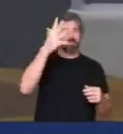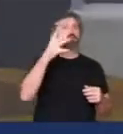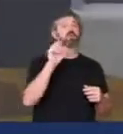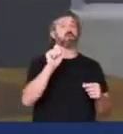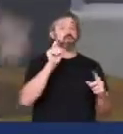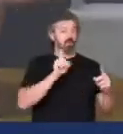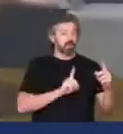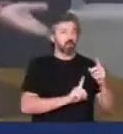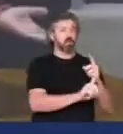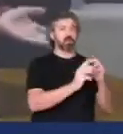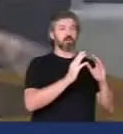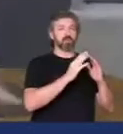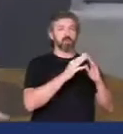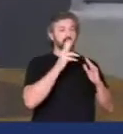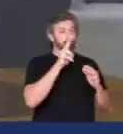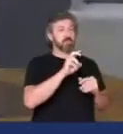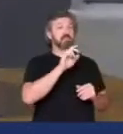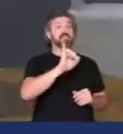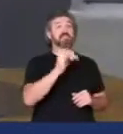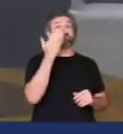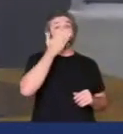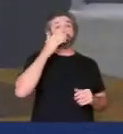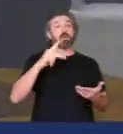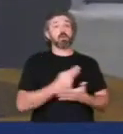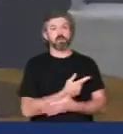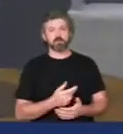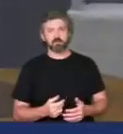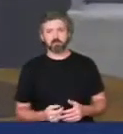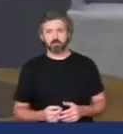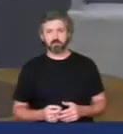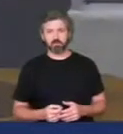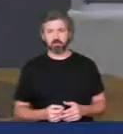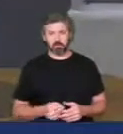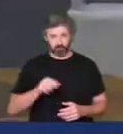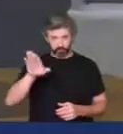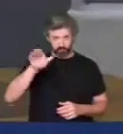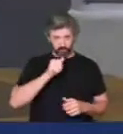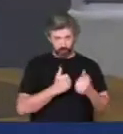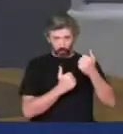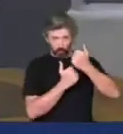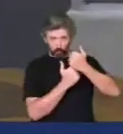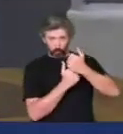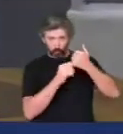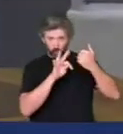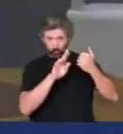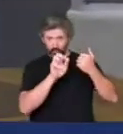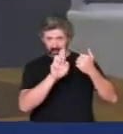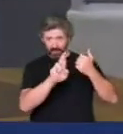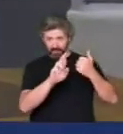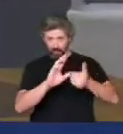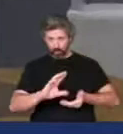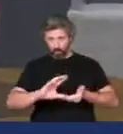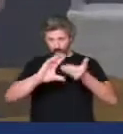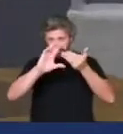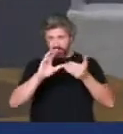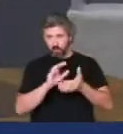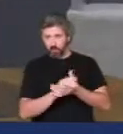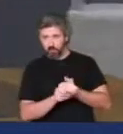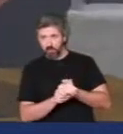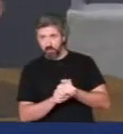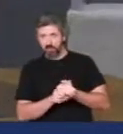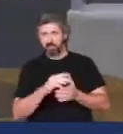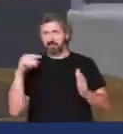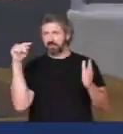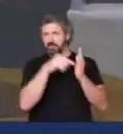casa e viu que as meninas podiam estar se prostituindo? ele chamou o conselho tutelar? ele fez